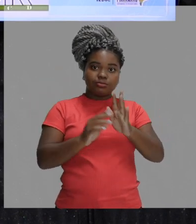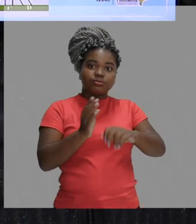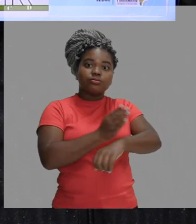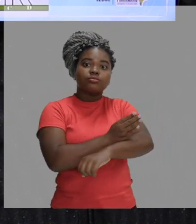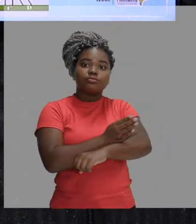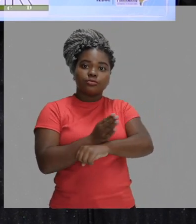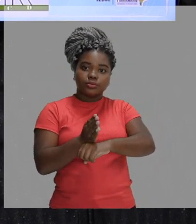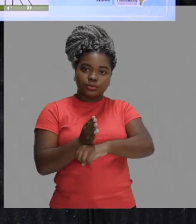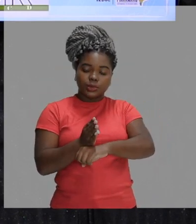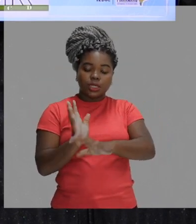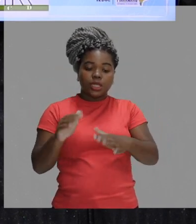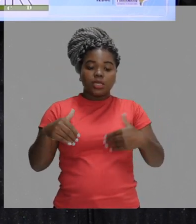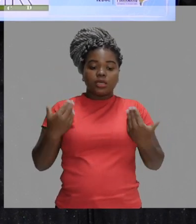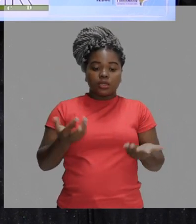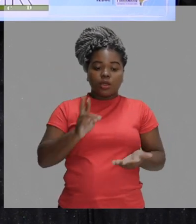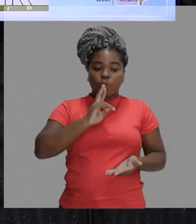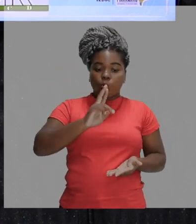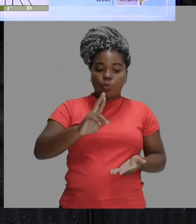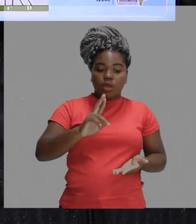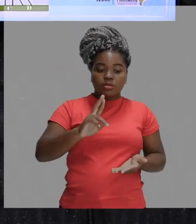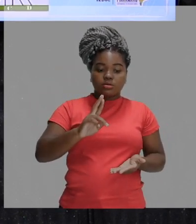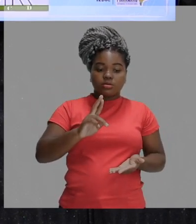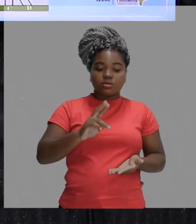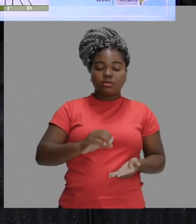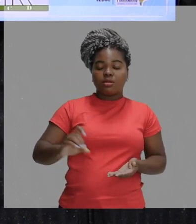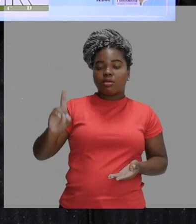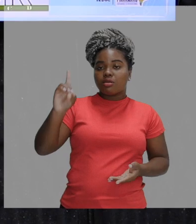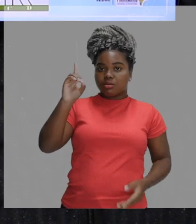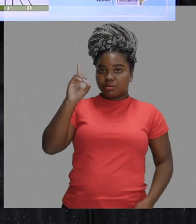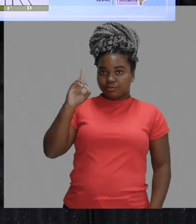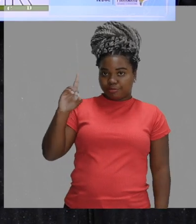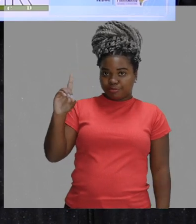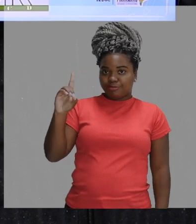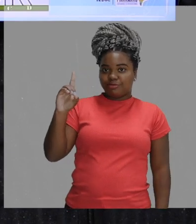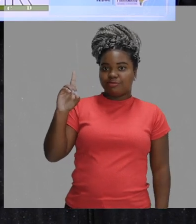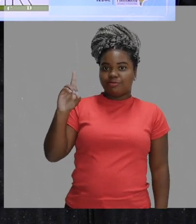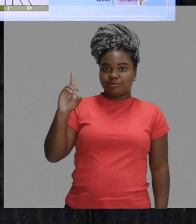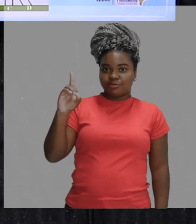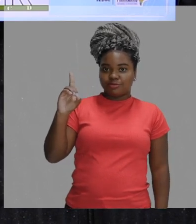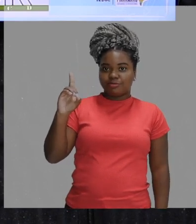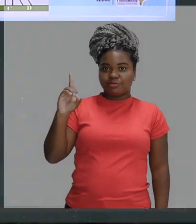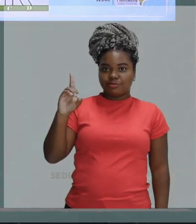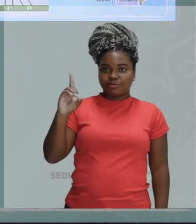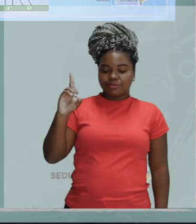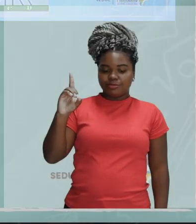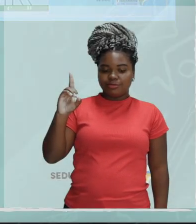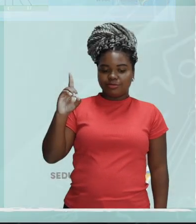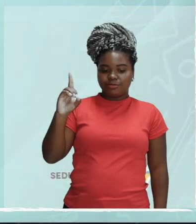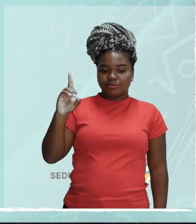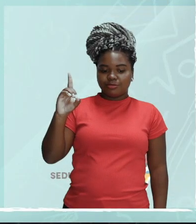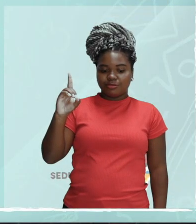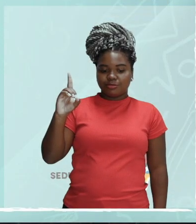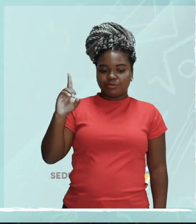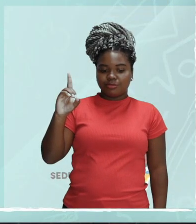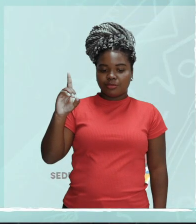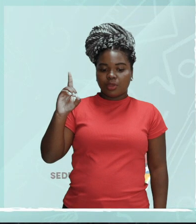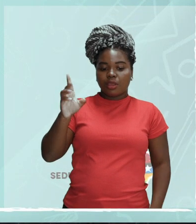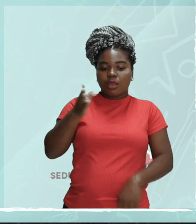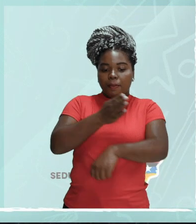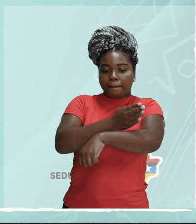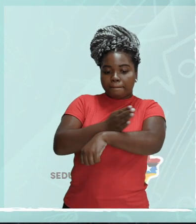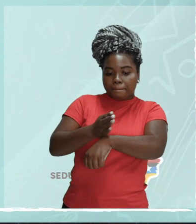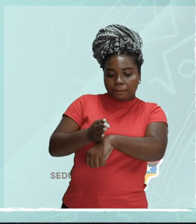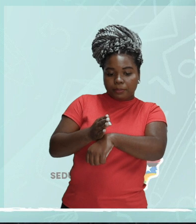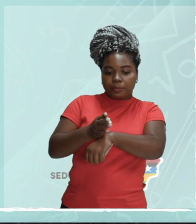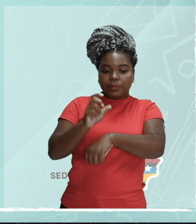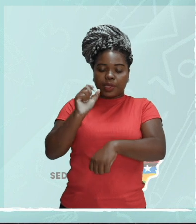branco. então, a resposta será a letra D. O ponto A é a mistura das cores, o branco.